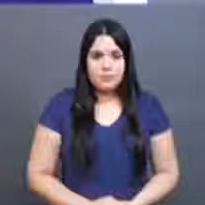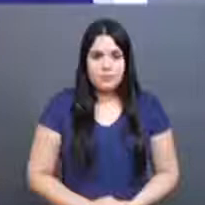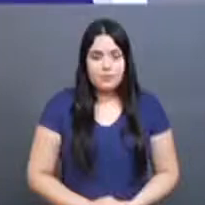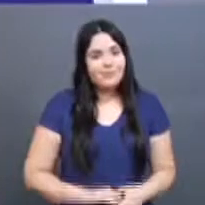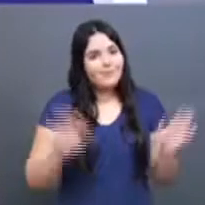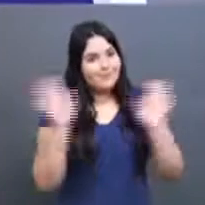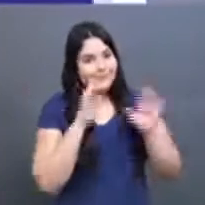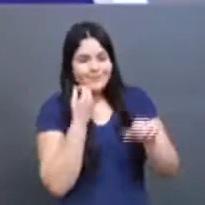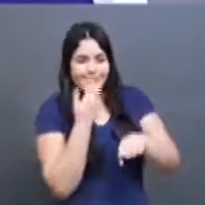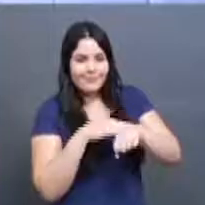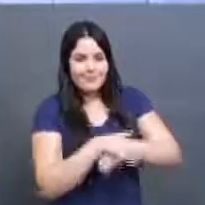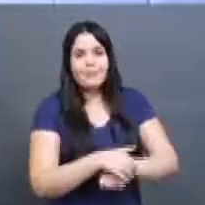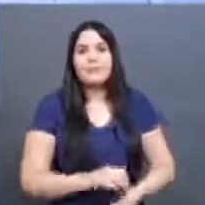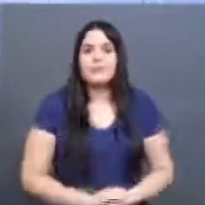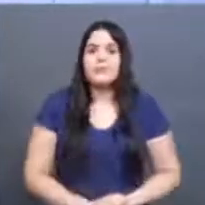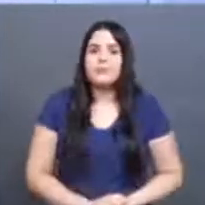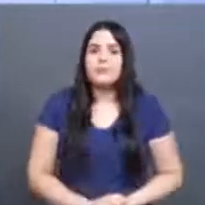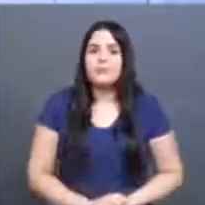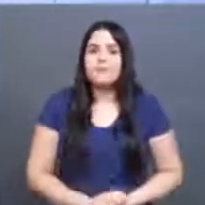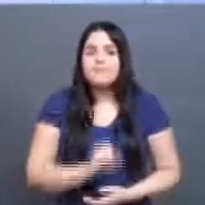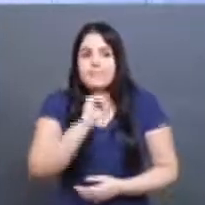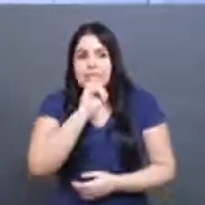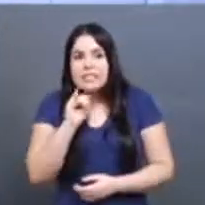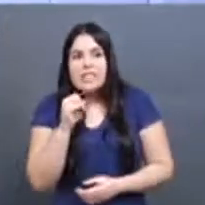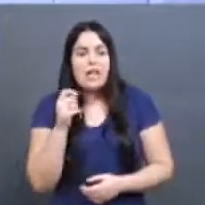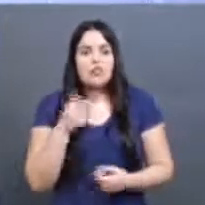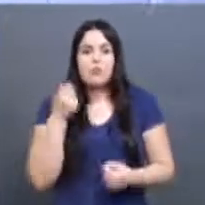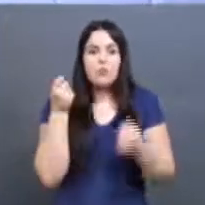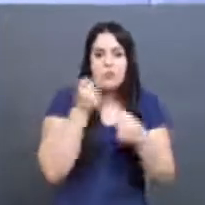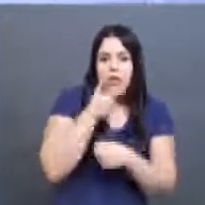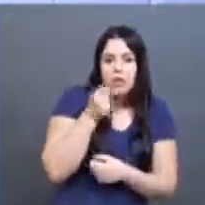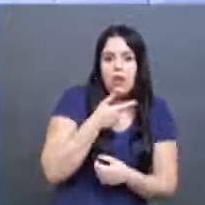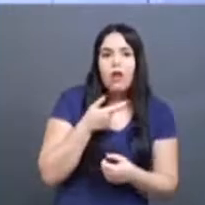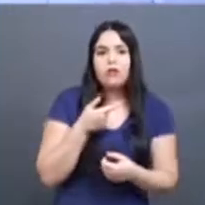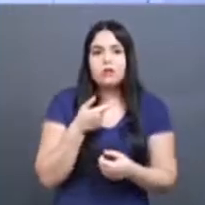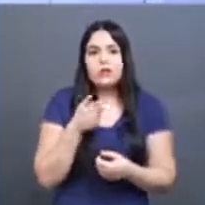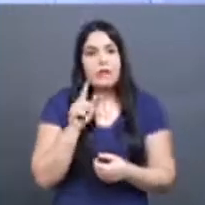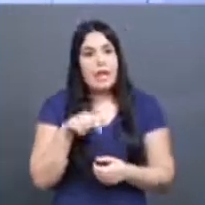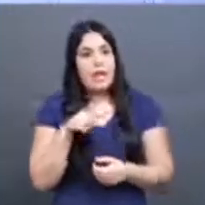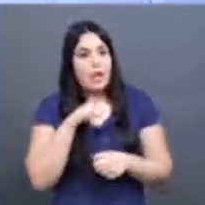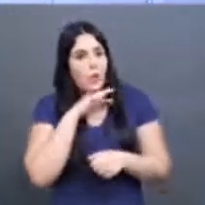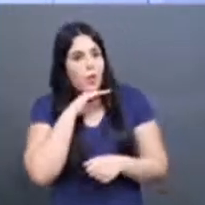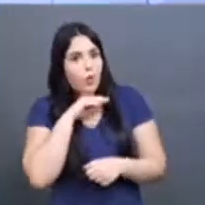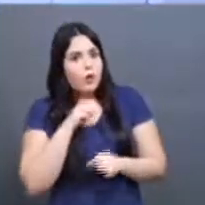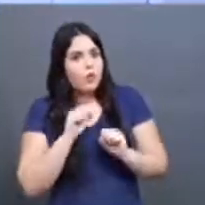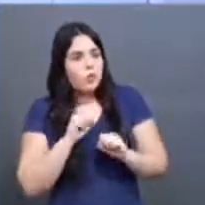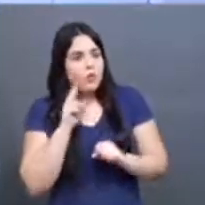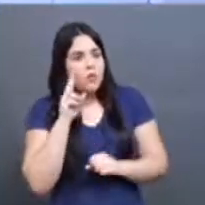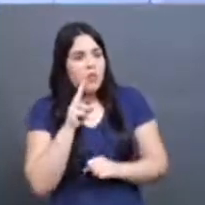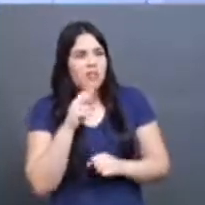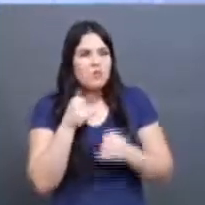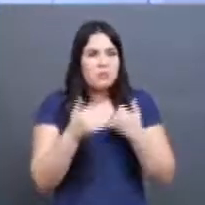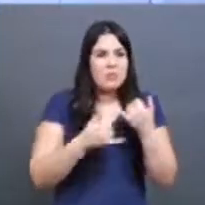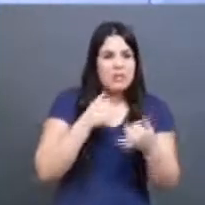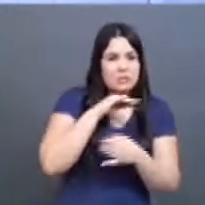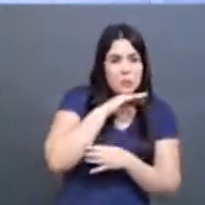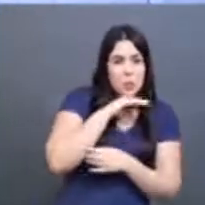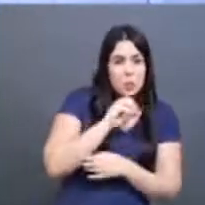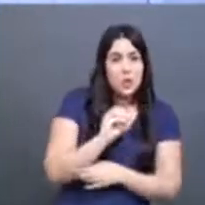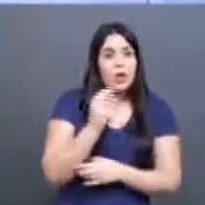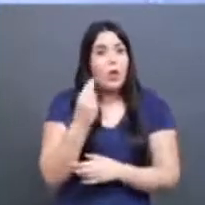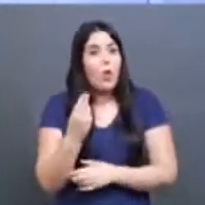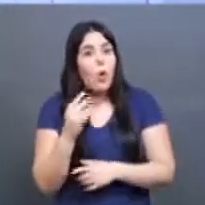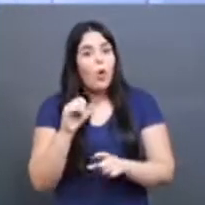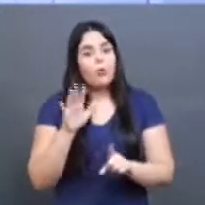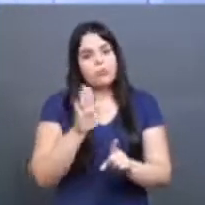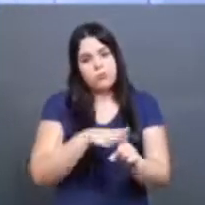Olá, boa noite. Se uma piada ofende, pode ser considerada apenas uma brincadeira de mau gosto ou é